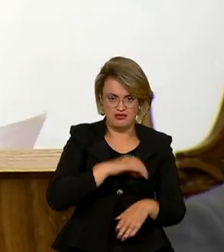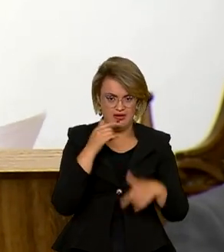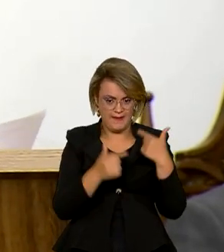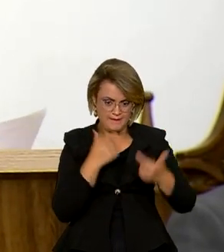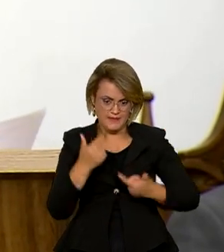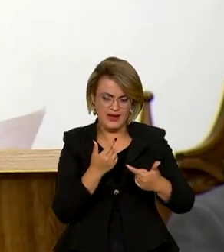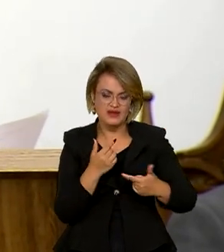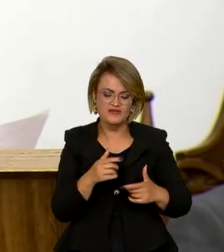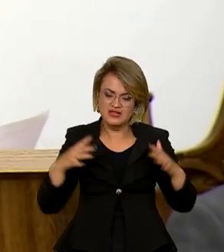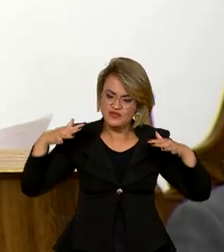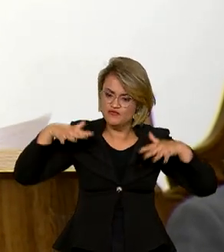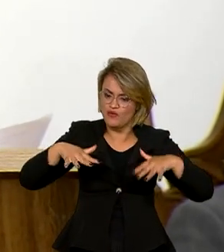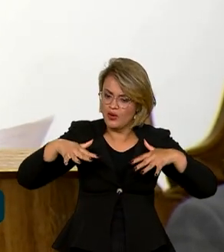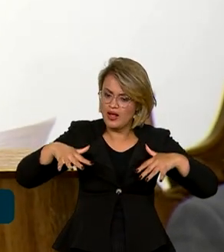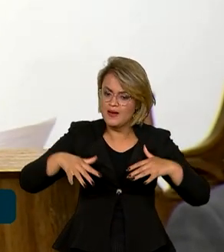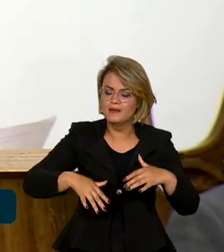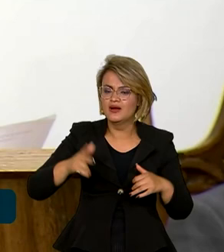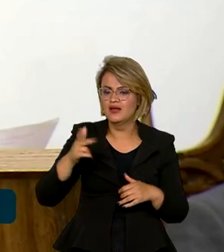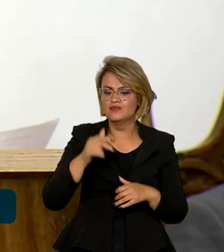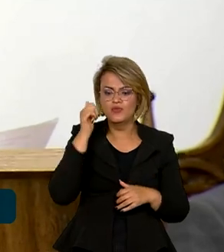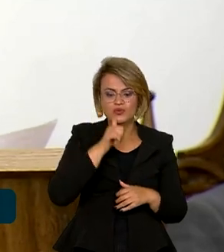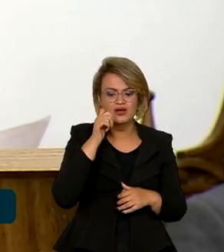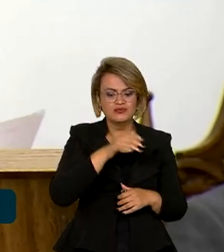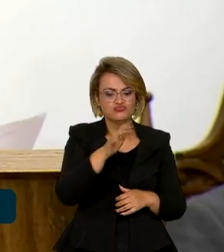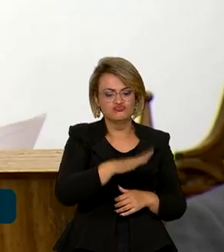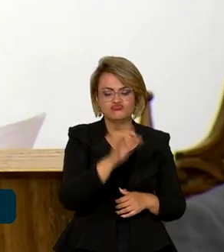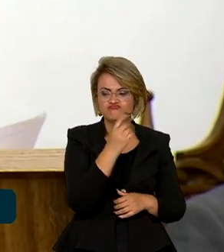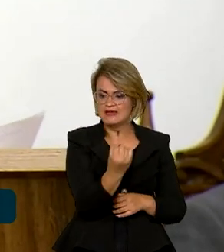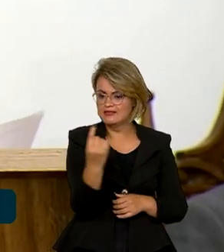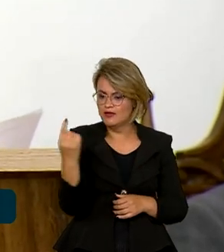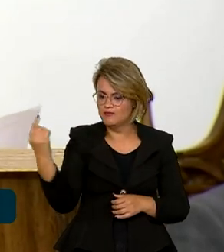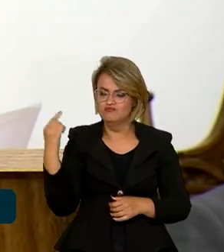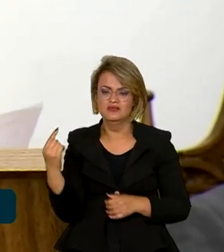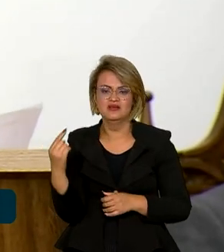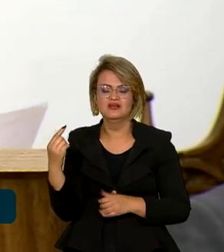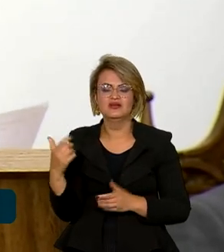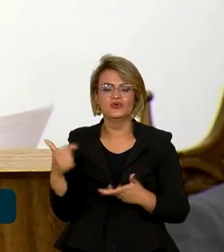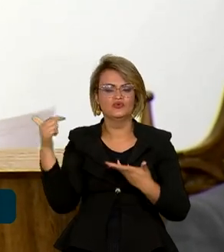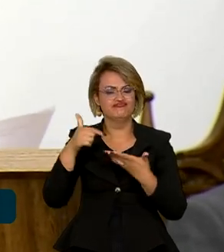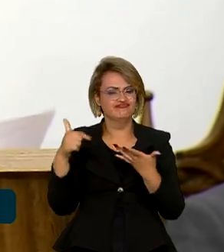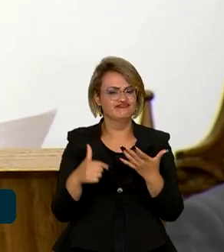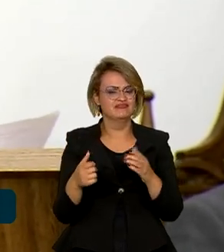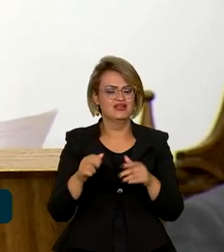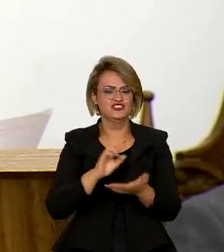deverá olhar para todas essas mulheres em suas múltiplas diversidades.